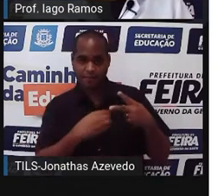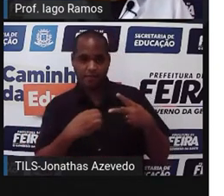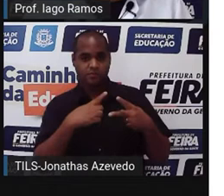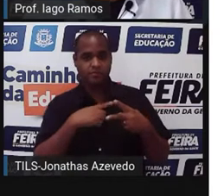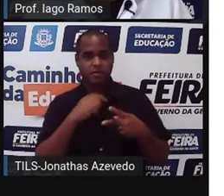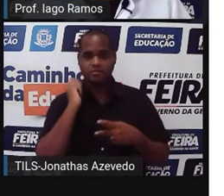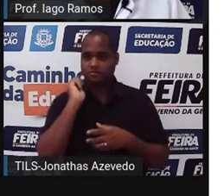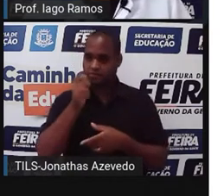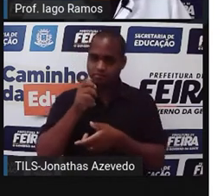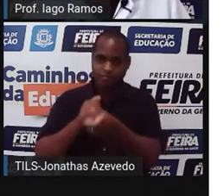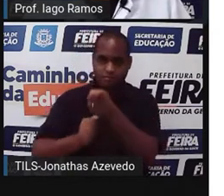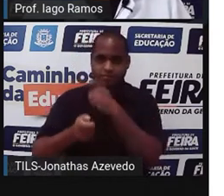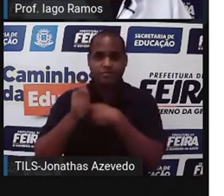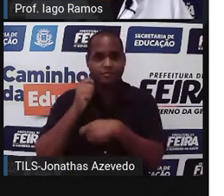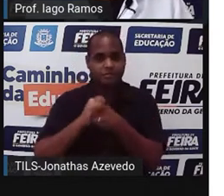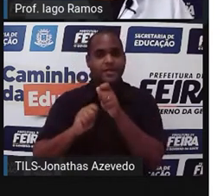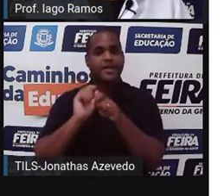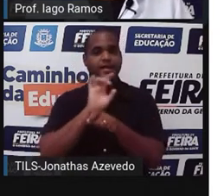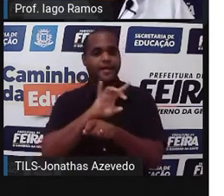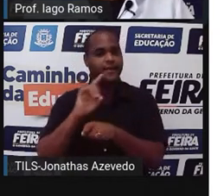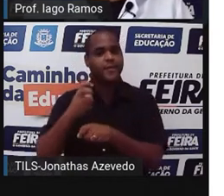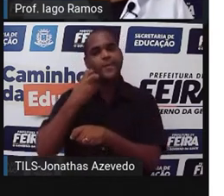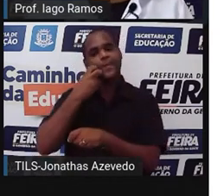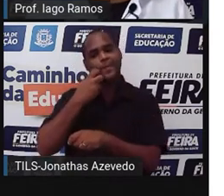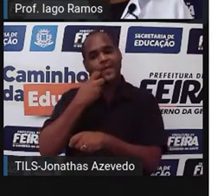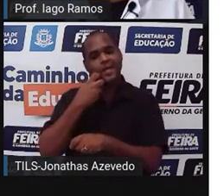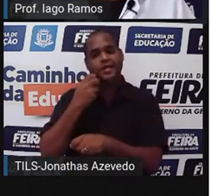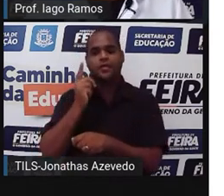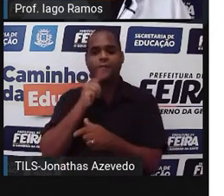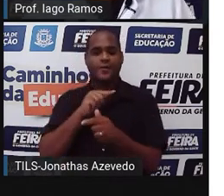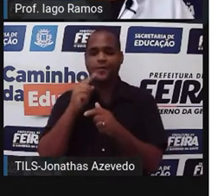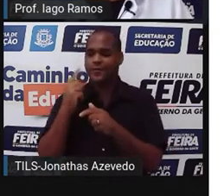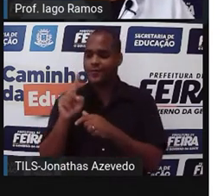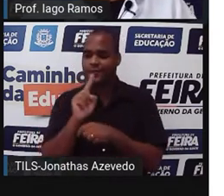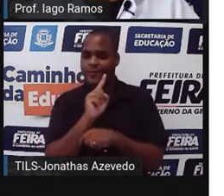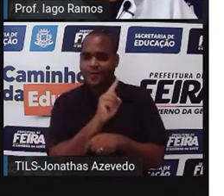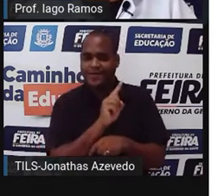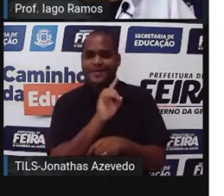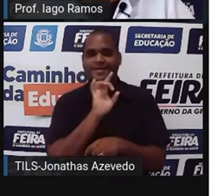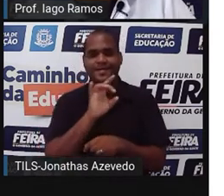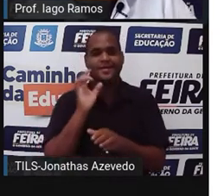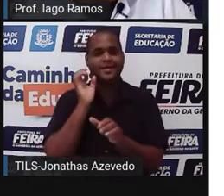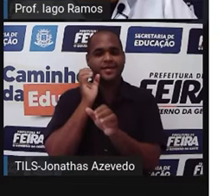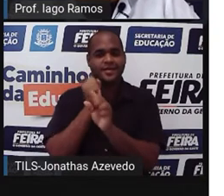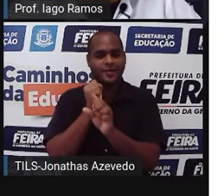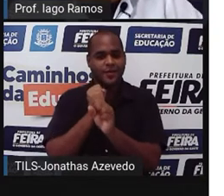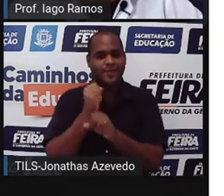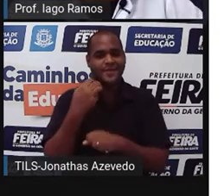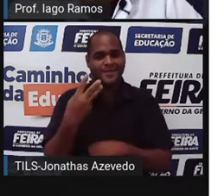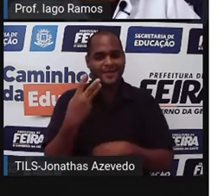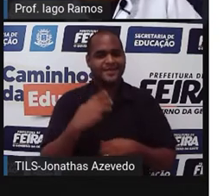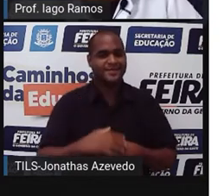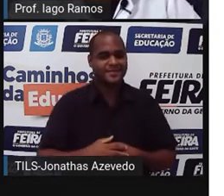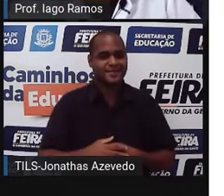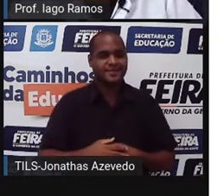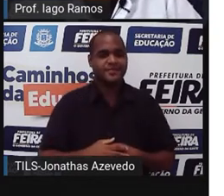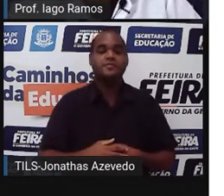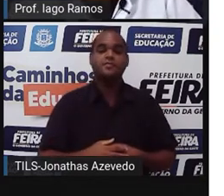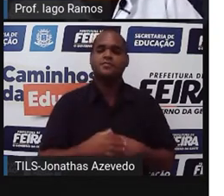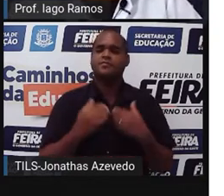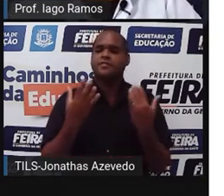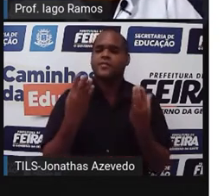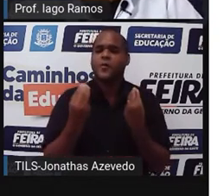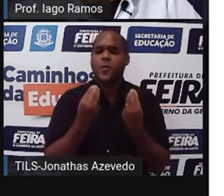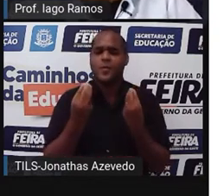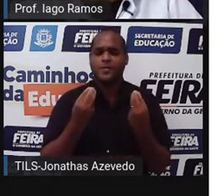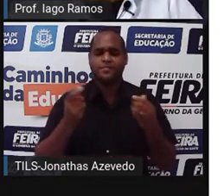foram pescar. Cada um pescou um peixe. Sendo que ao todo foram pescados três peixes. Como